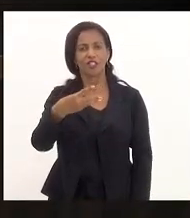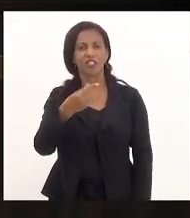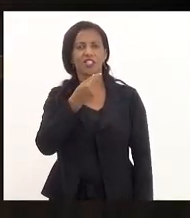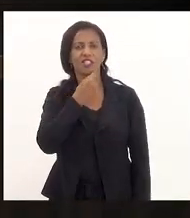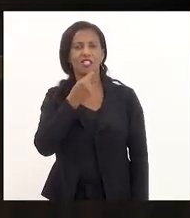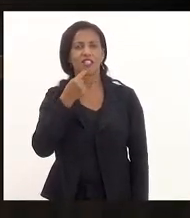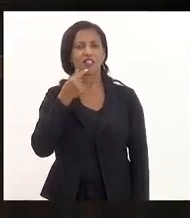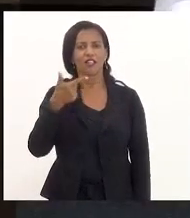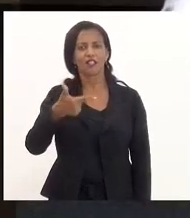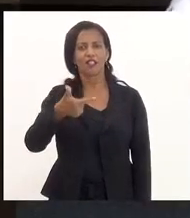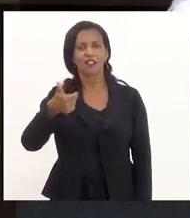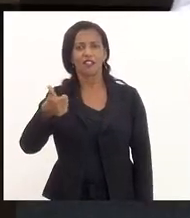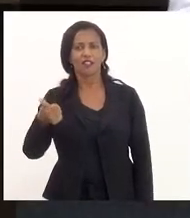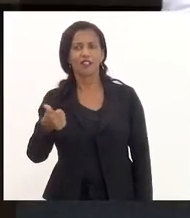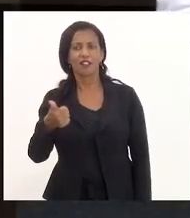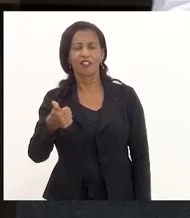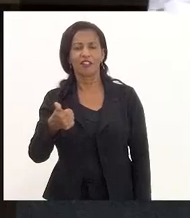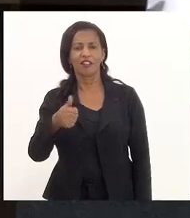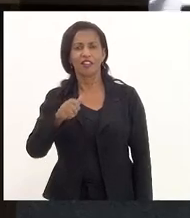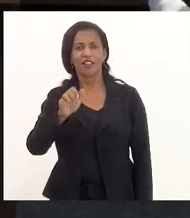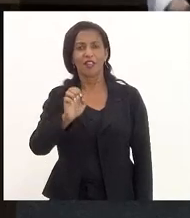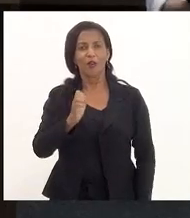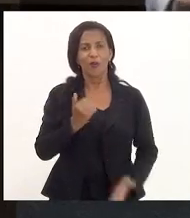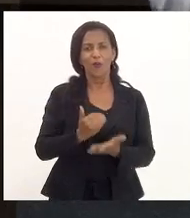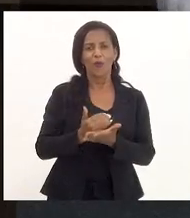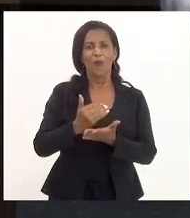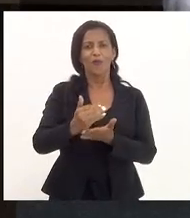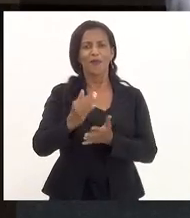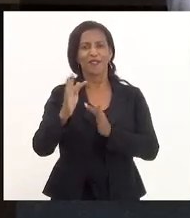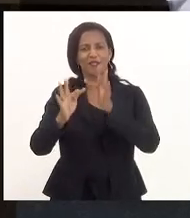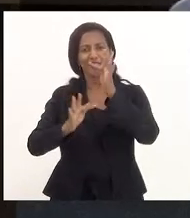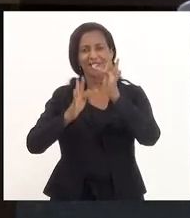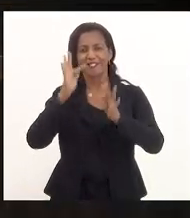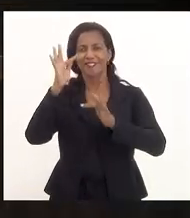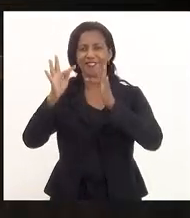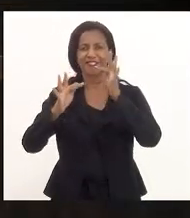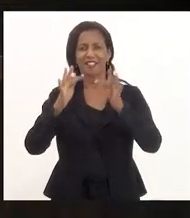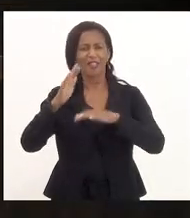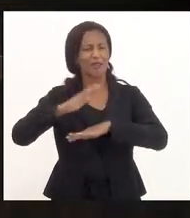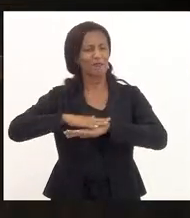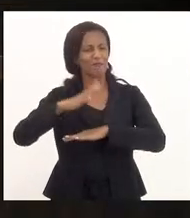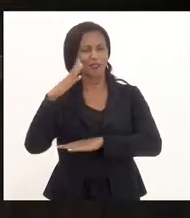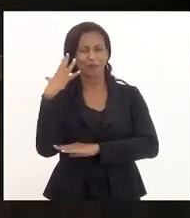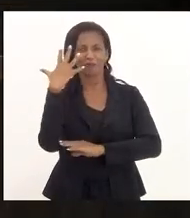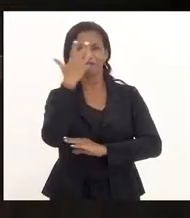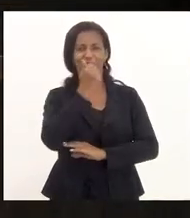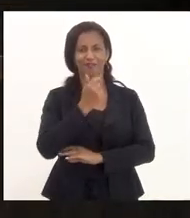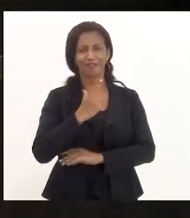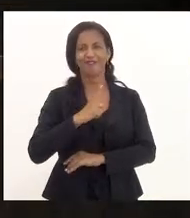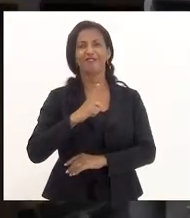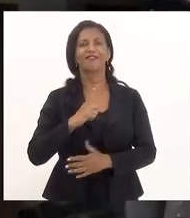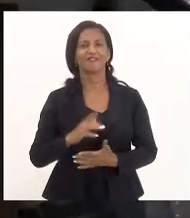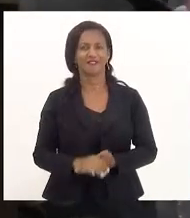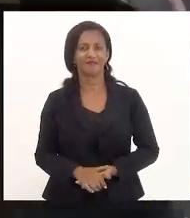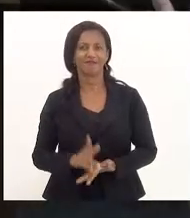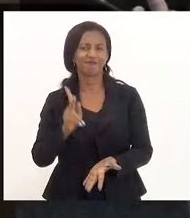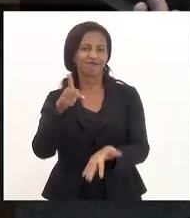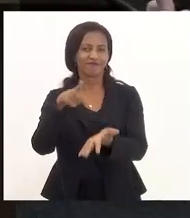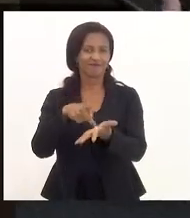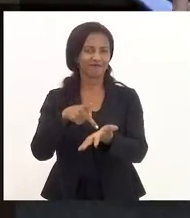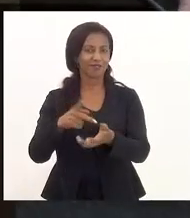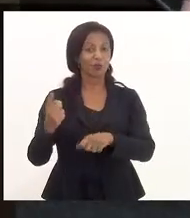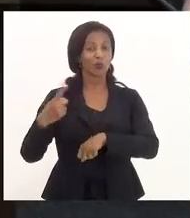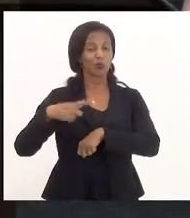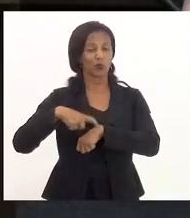21. Equinócio da Primavera. Para mim, é a estação mais bonita que existe. É exatamente o